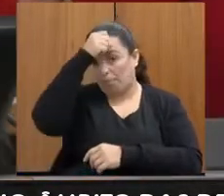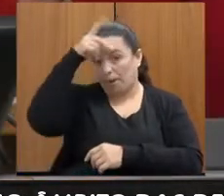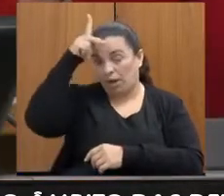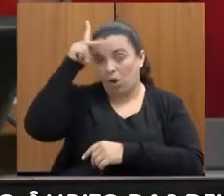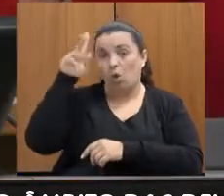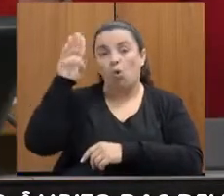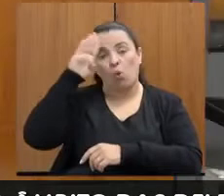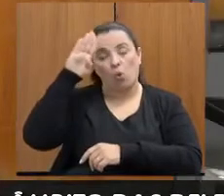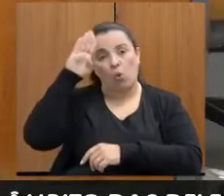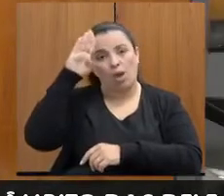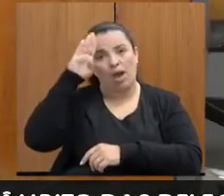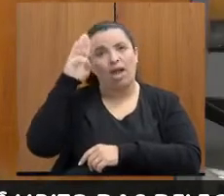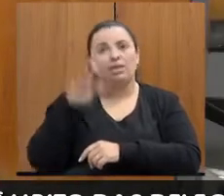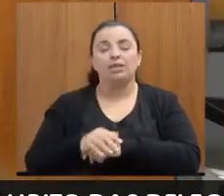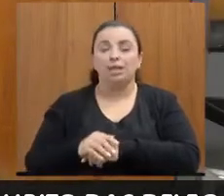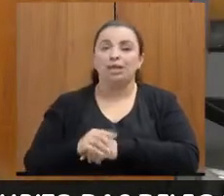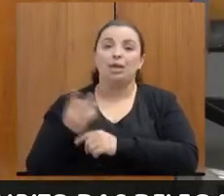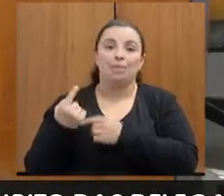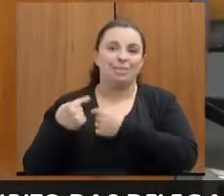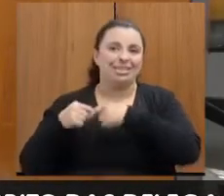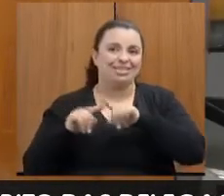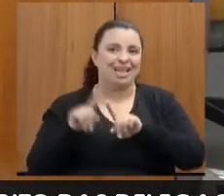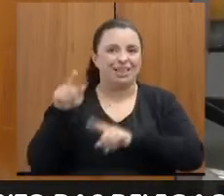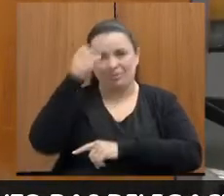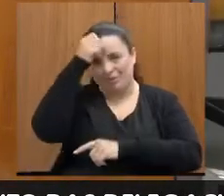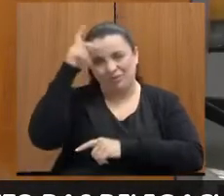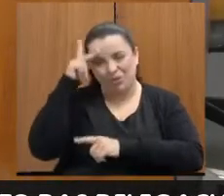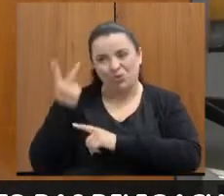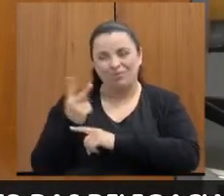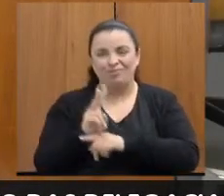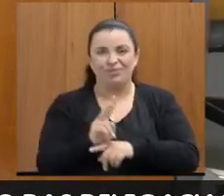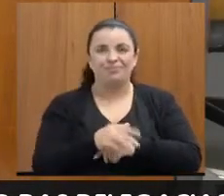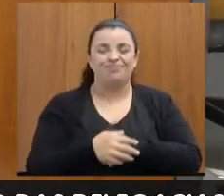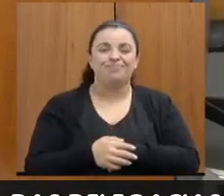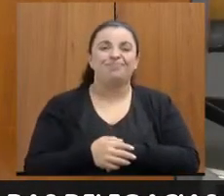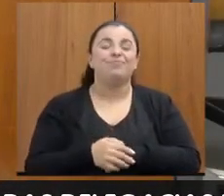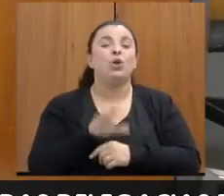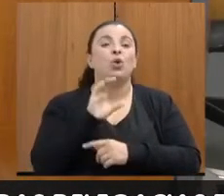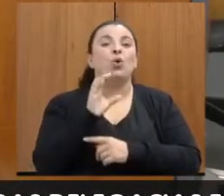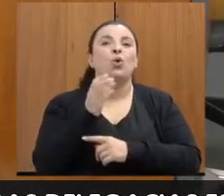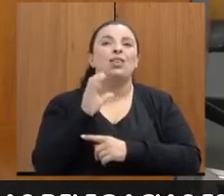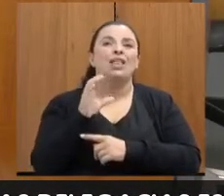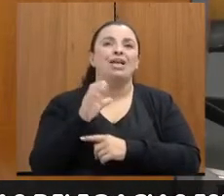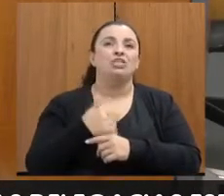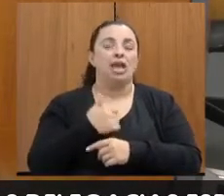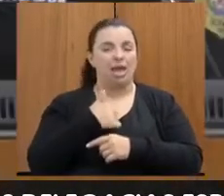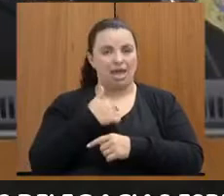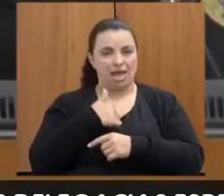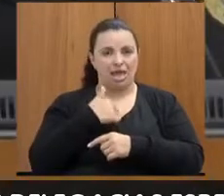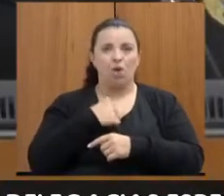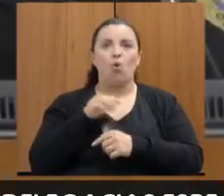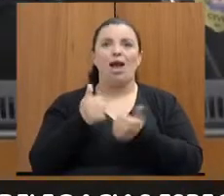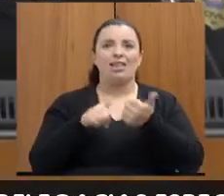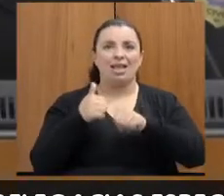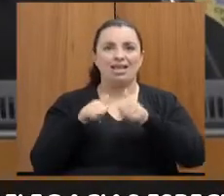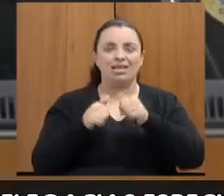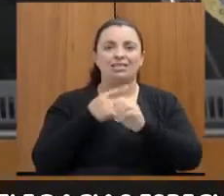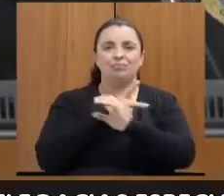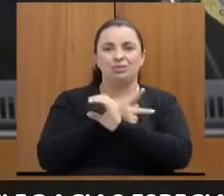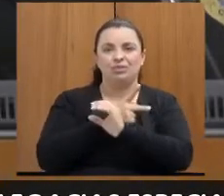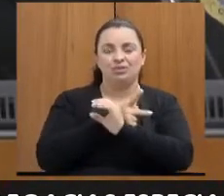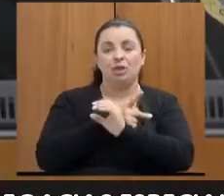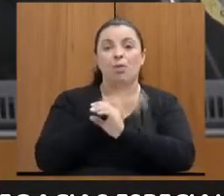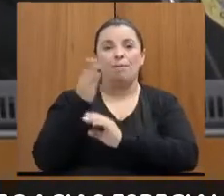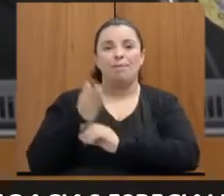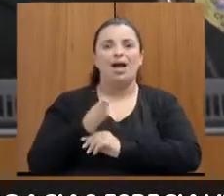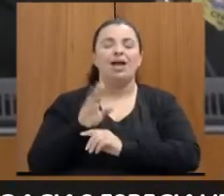prefeitura. Ok. Contagem? Eu, Felipe, analista da Polícia Civil, barra Serviço Social. a